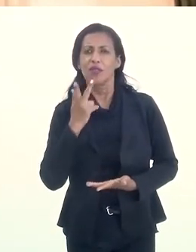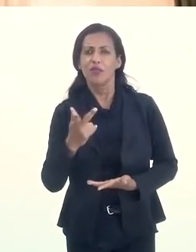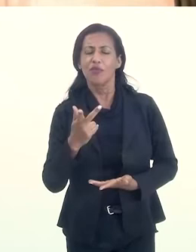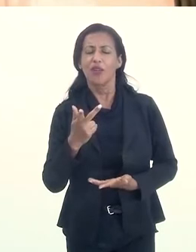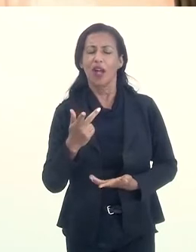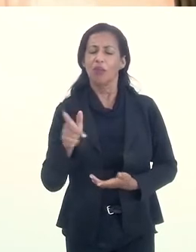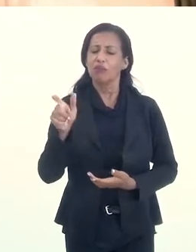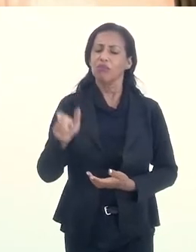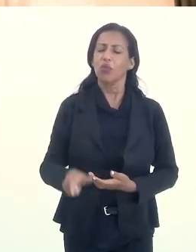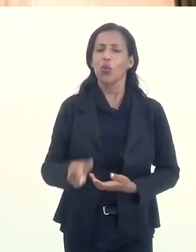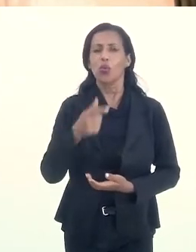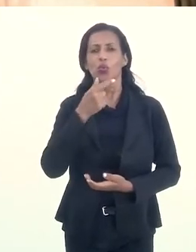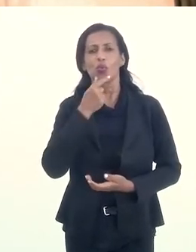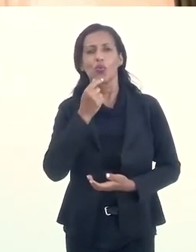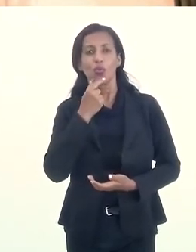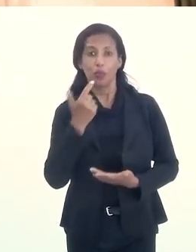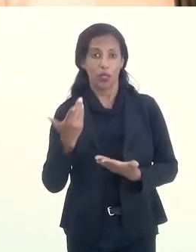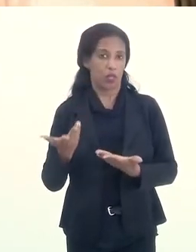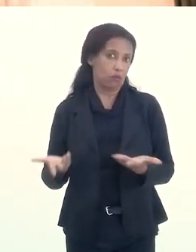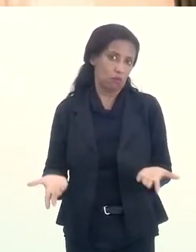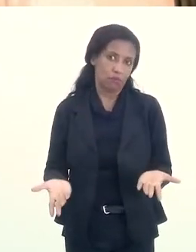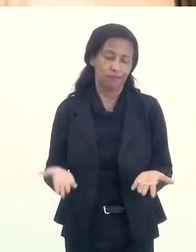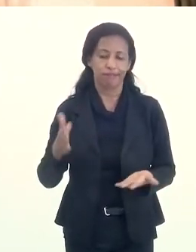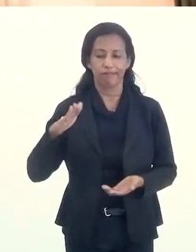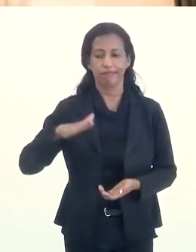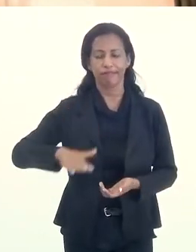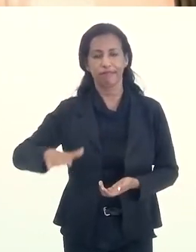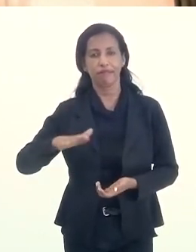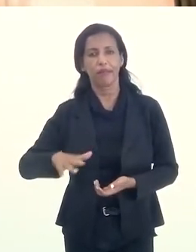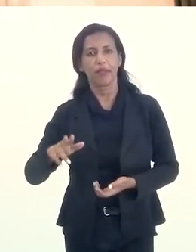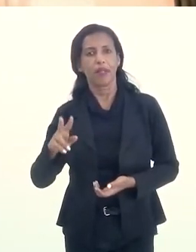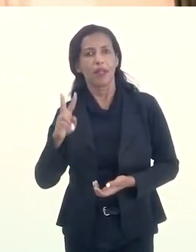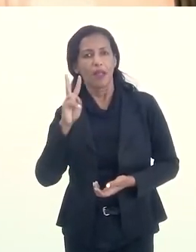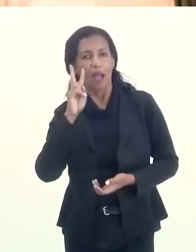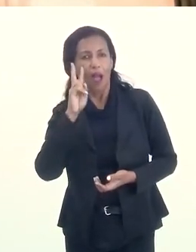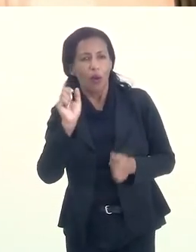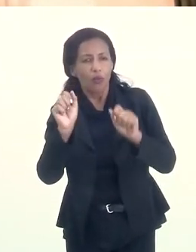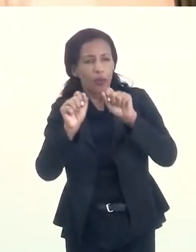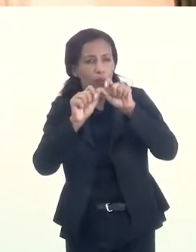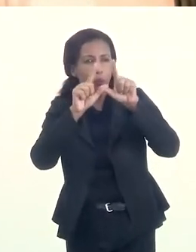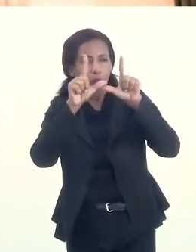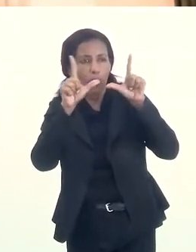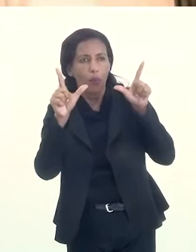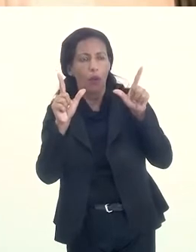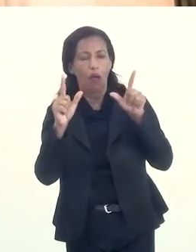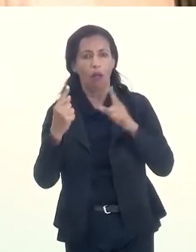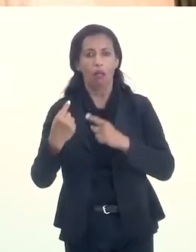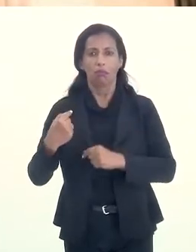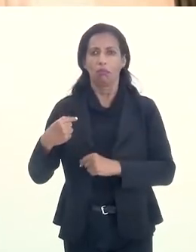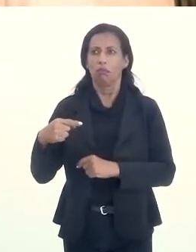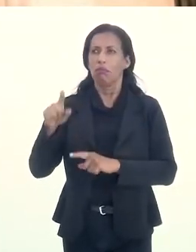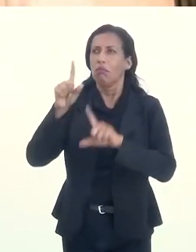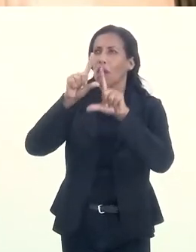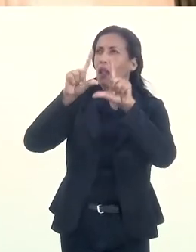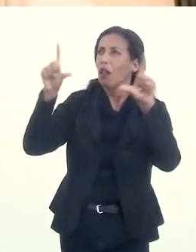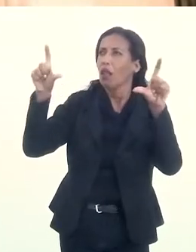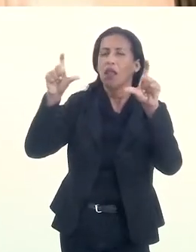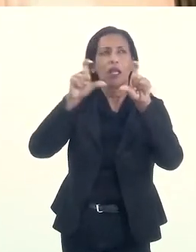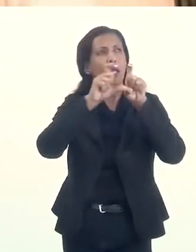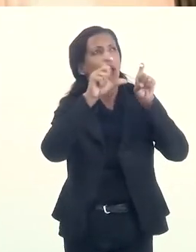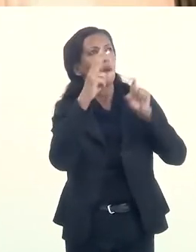o deslumbramento do menino, que eu era, obviamente, ao ver com nitidez, nas ruas, os